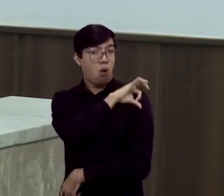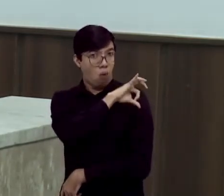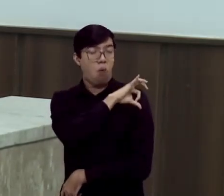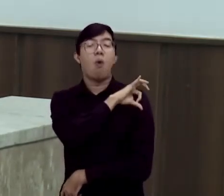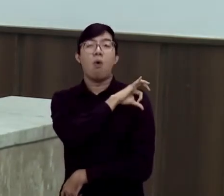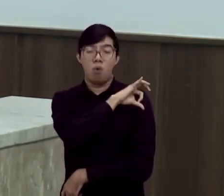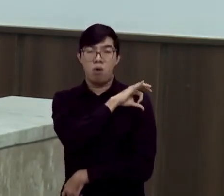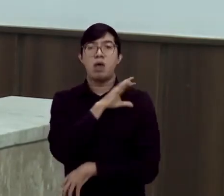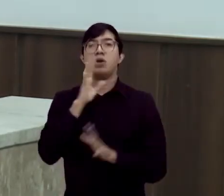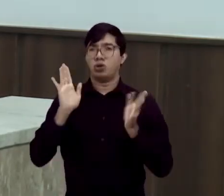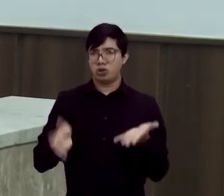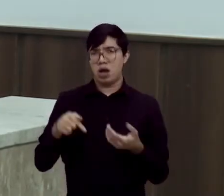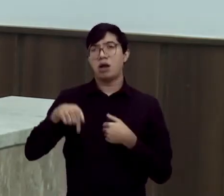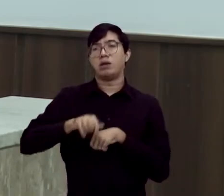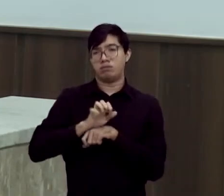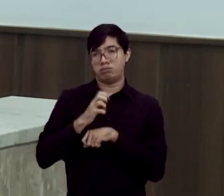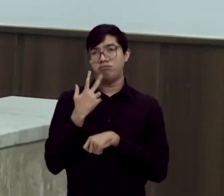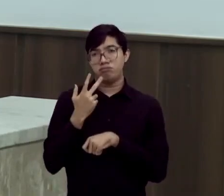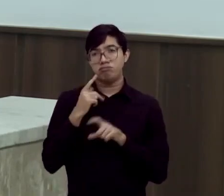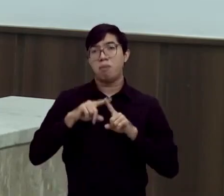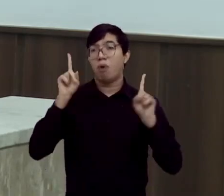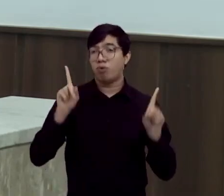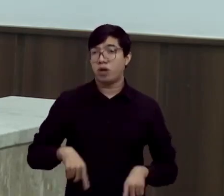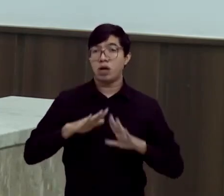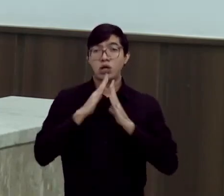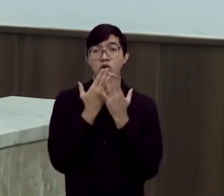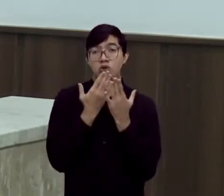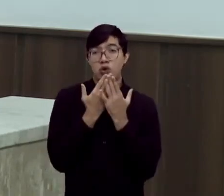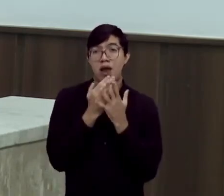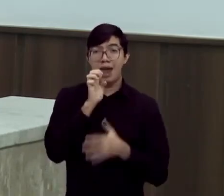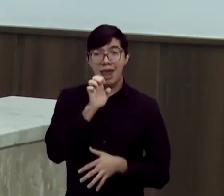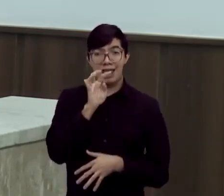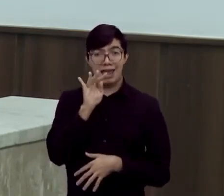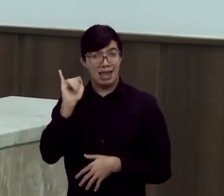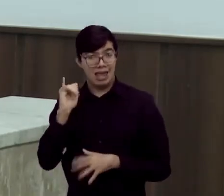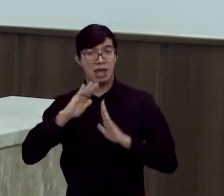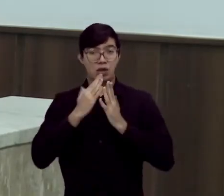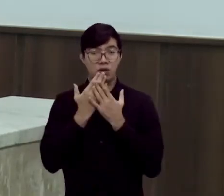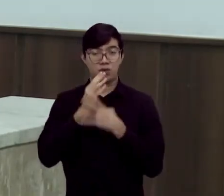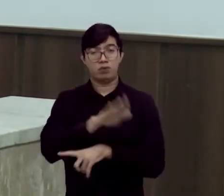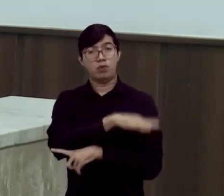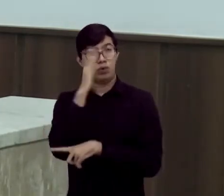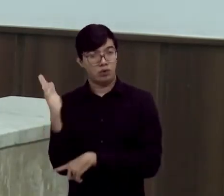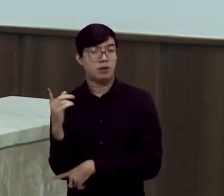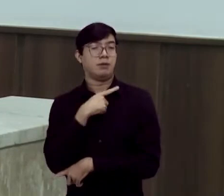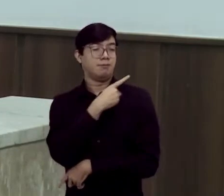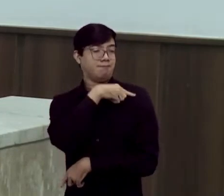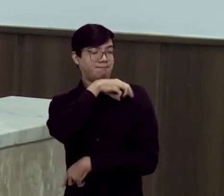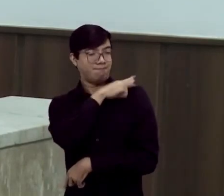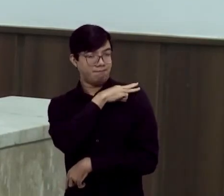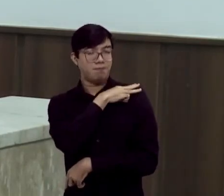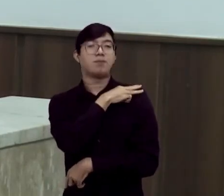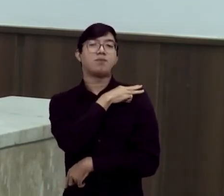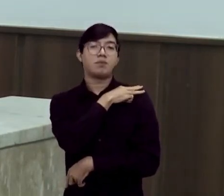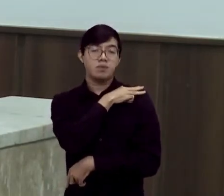existe no estado do Ceará, onde a gente já investe nas escolas de ensino médio em tempo integral, onde das